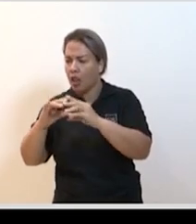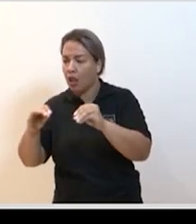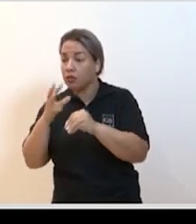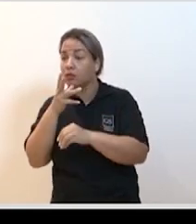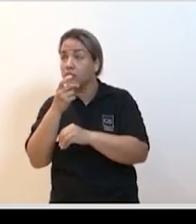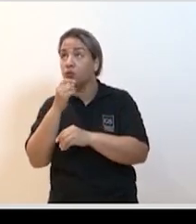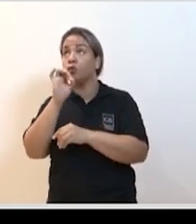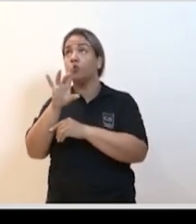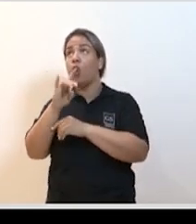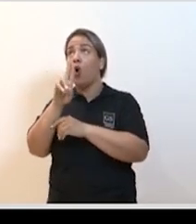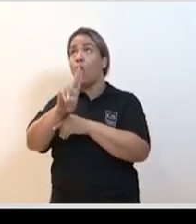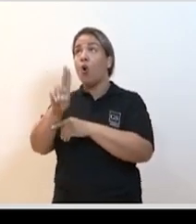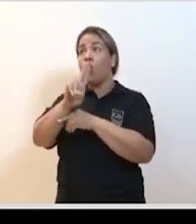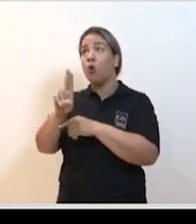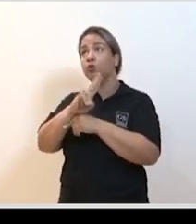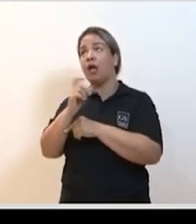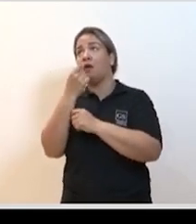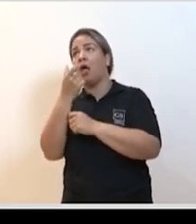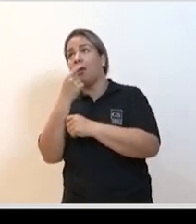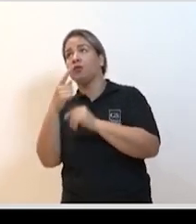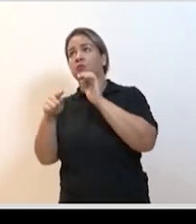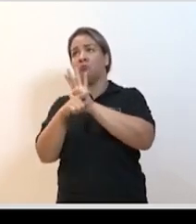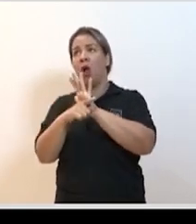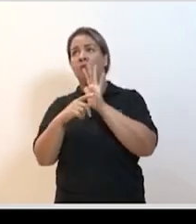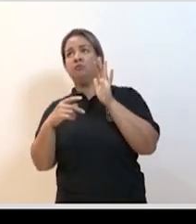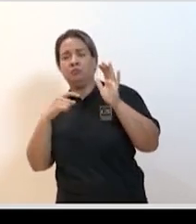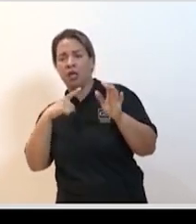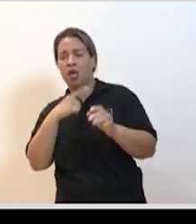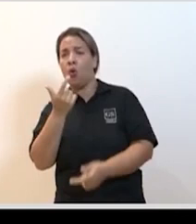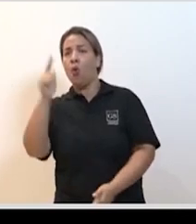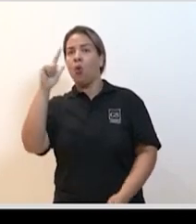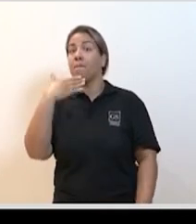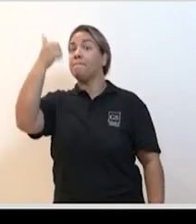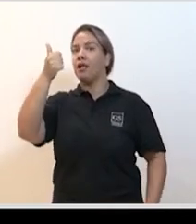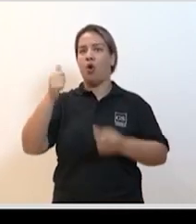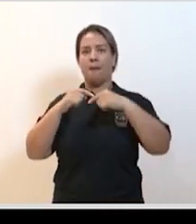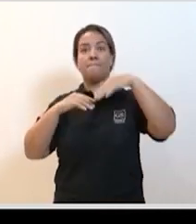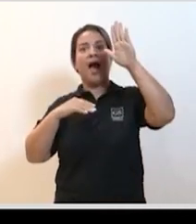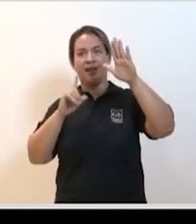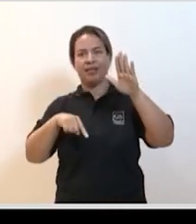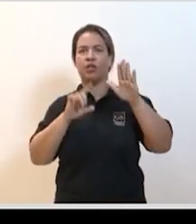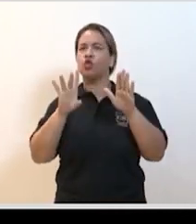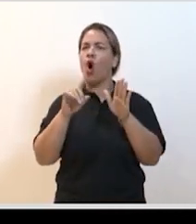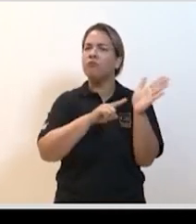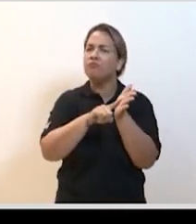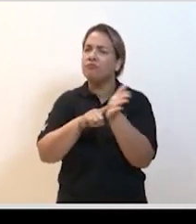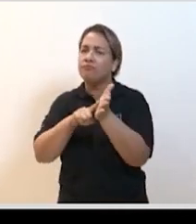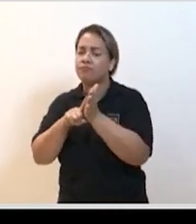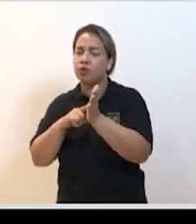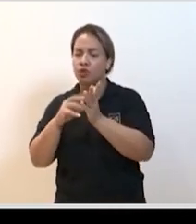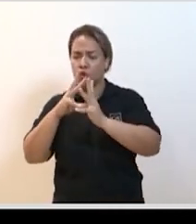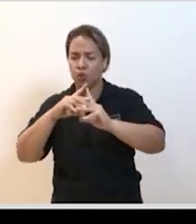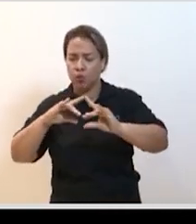usava só cloroquina tinha uma pequena melhora e quando usava cloroquina e ácido tinha uma melhora maior. Mas esses são dados apenas de eliminação viral